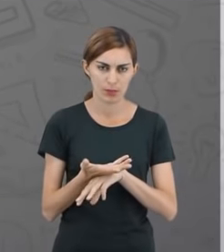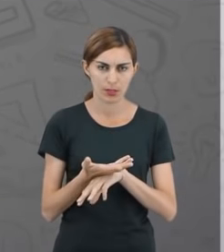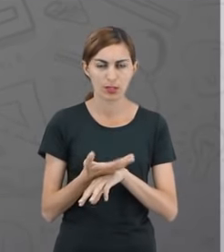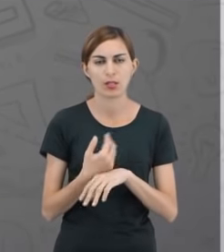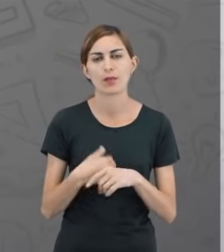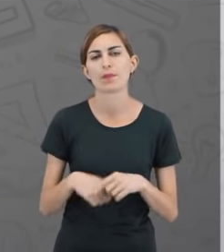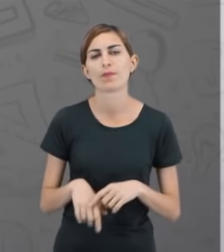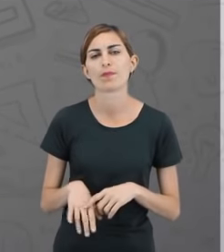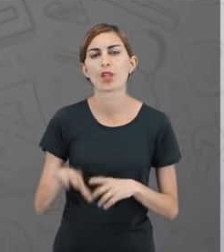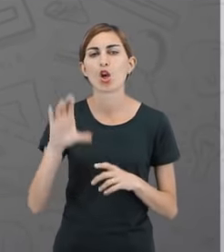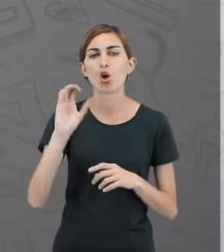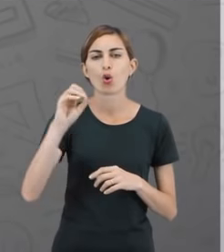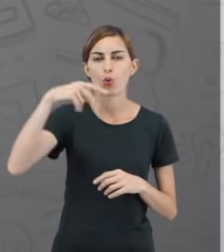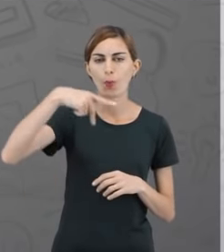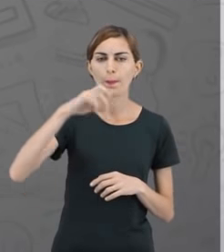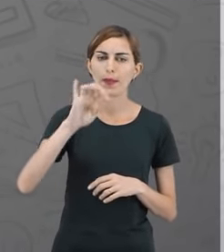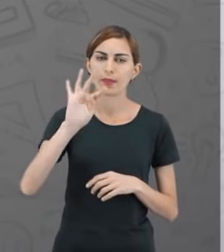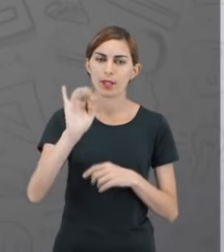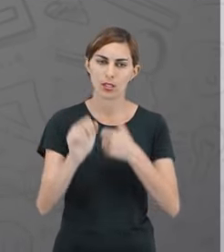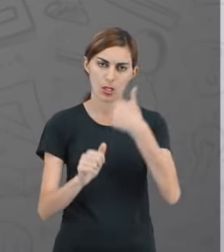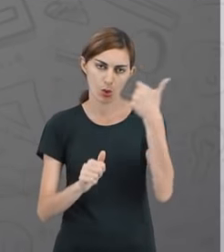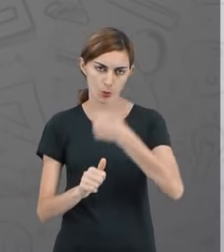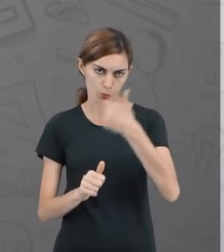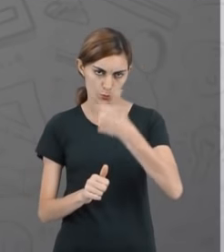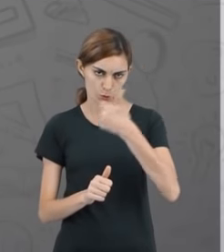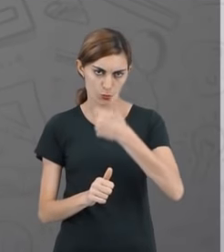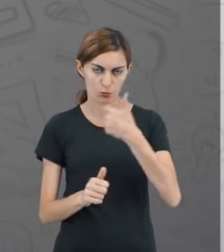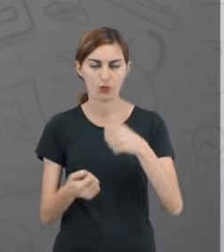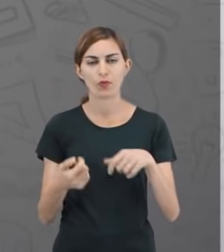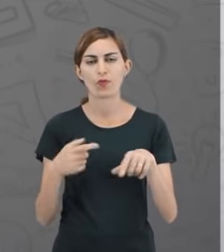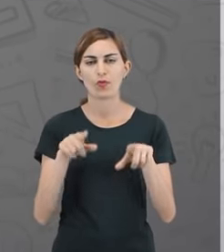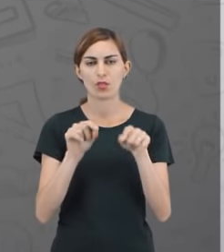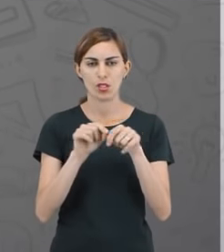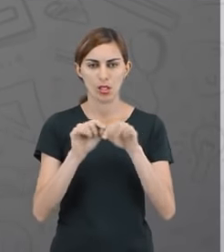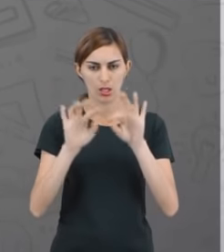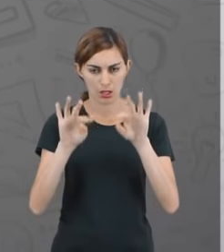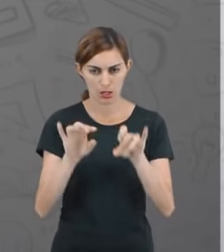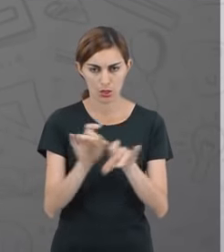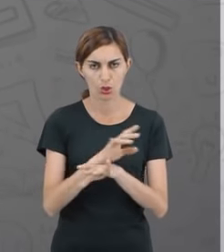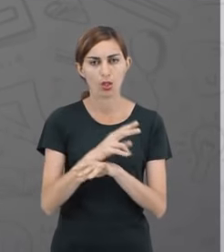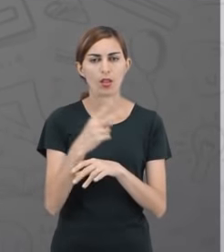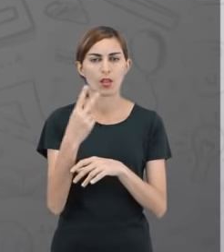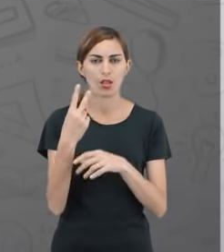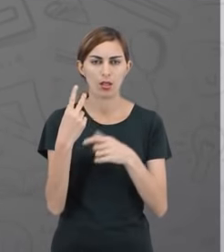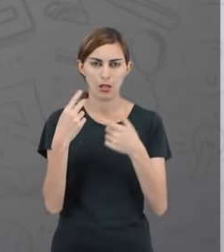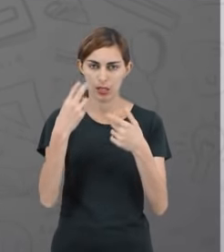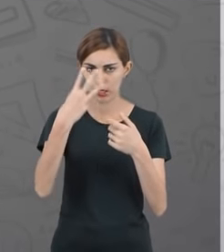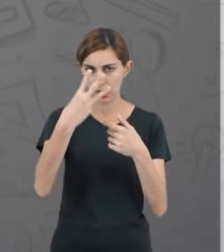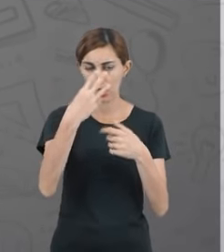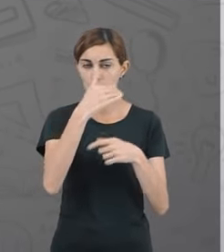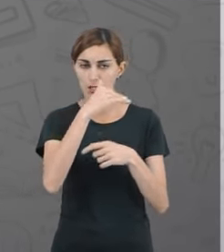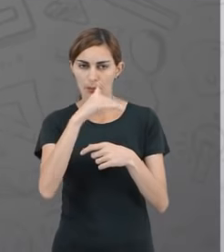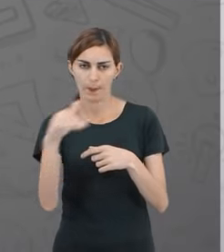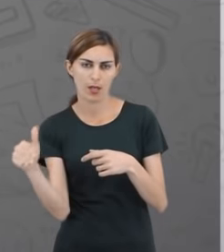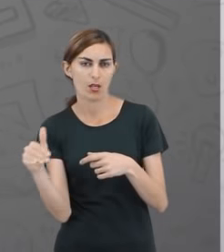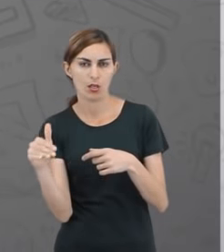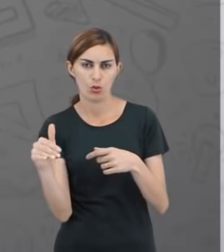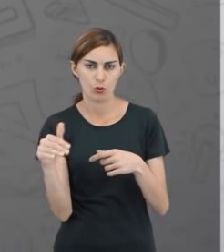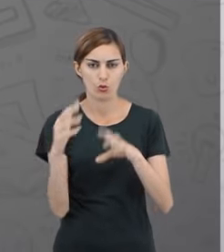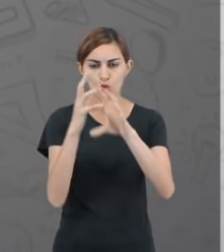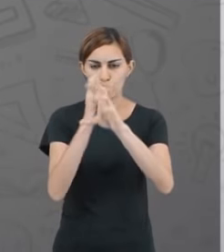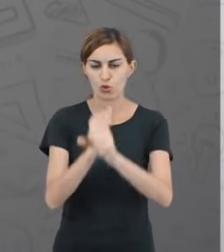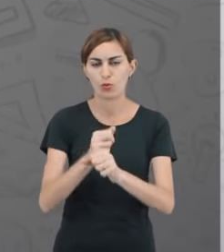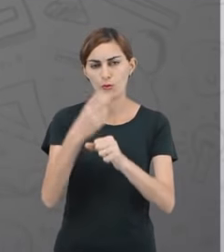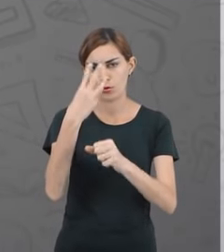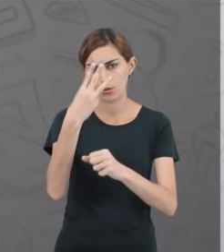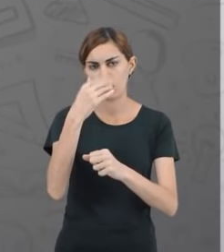No caso da competência um, você fechou a disciplina com três e meio, na competência